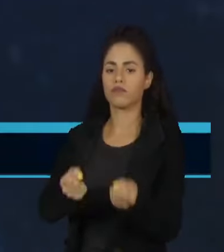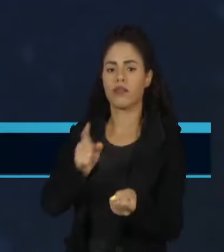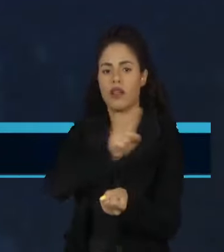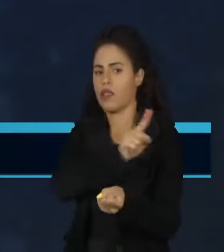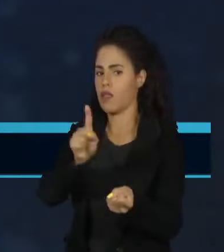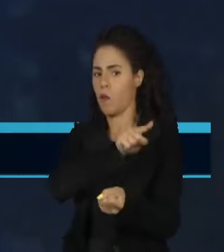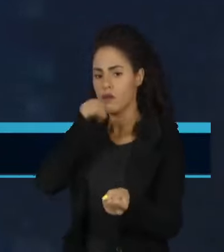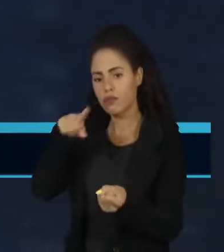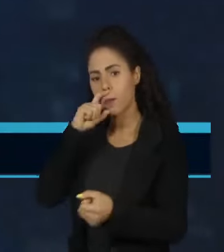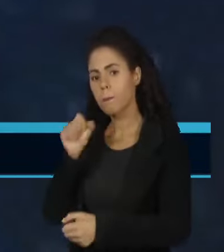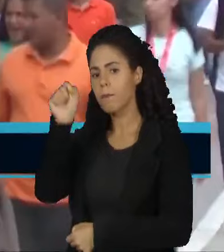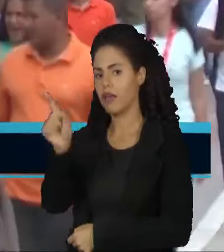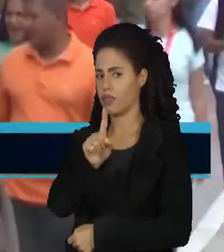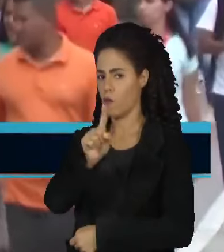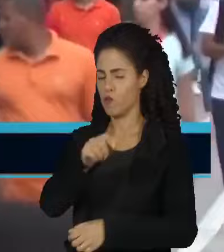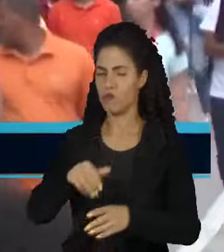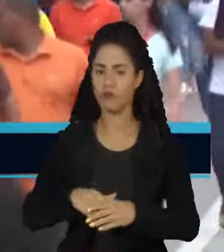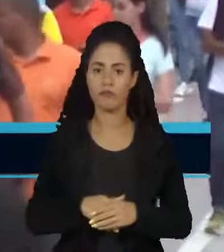não reconhecem o resultado.